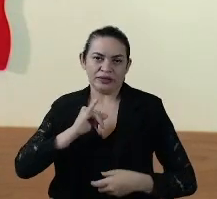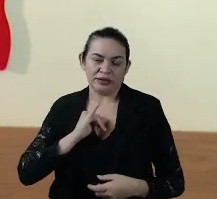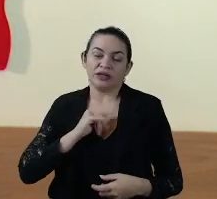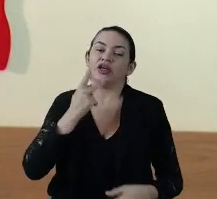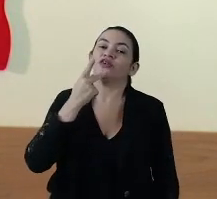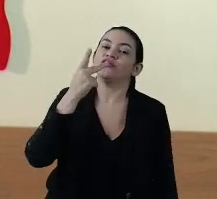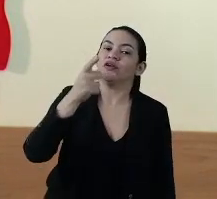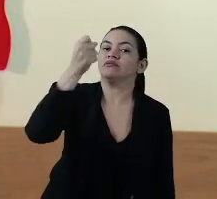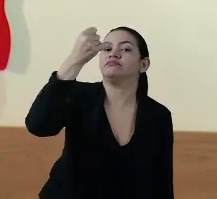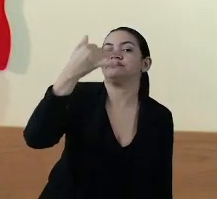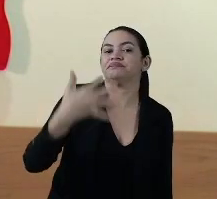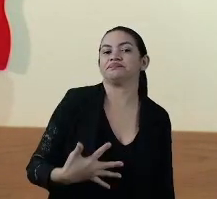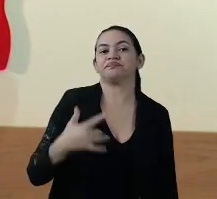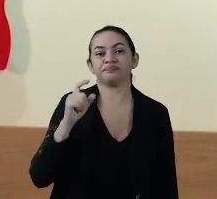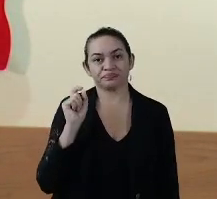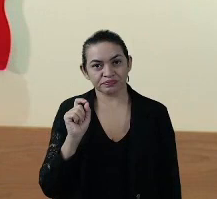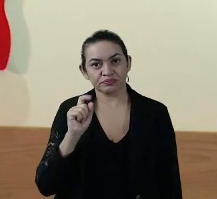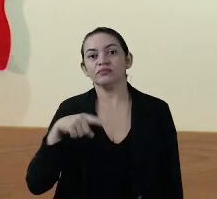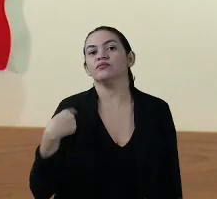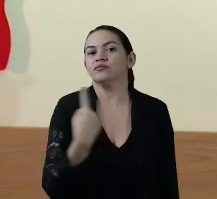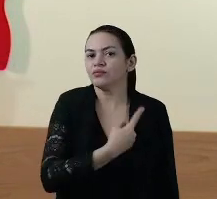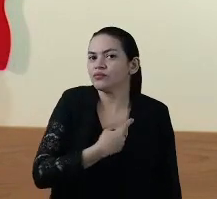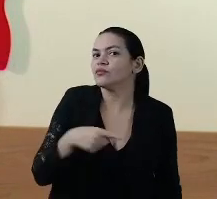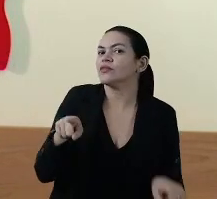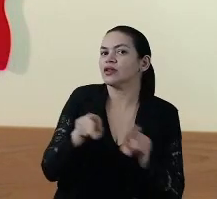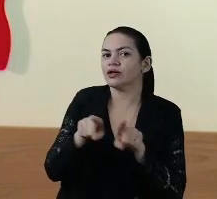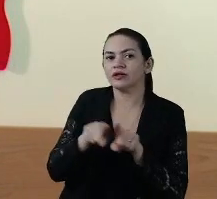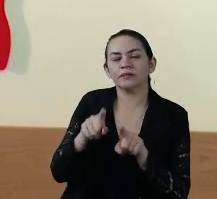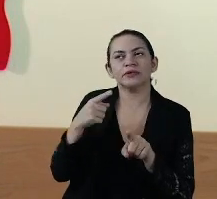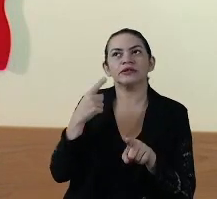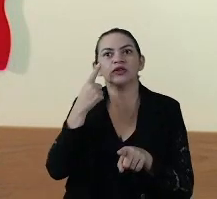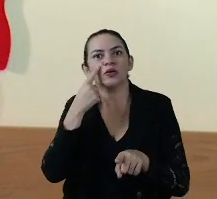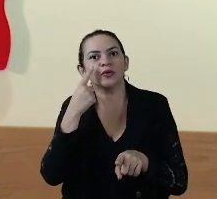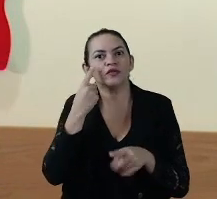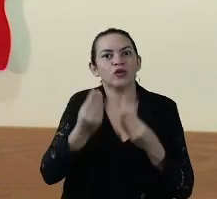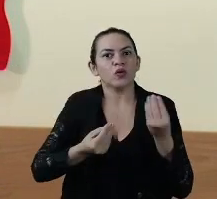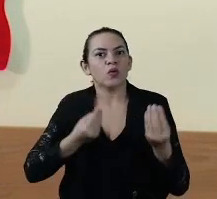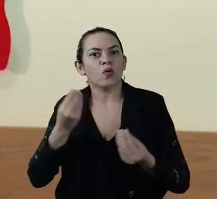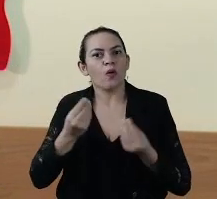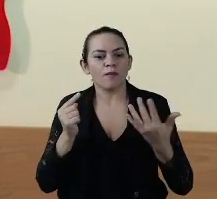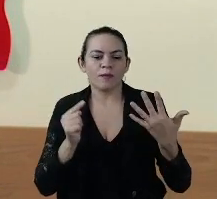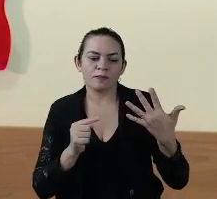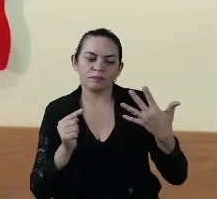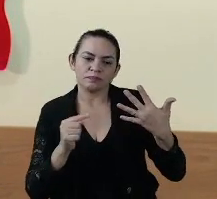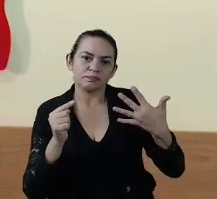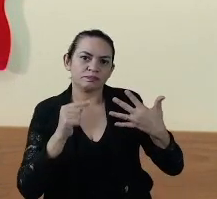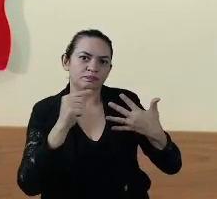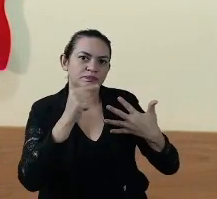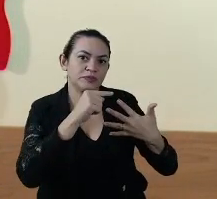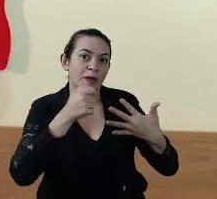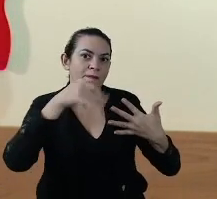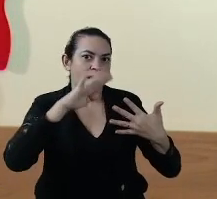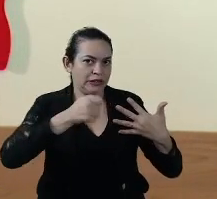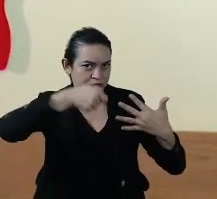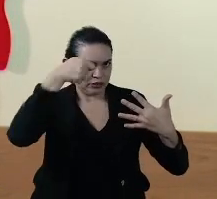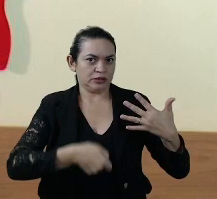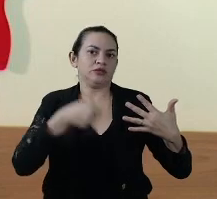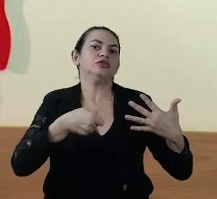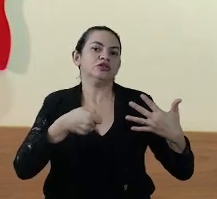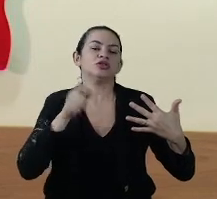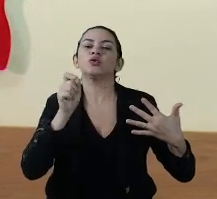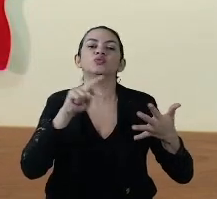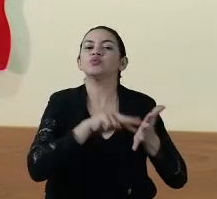assinalar que estamos também estudando como adotar medidas mais rígidas,